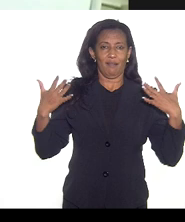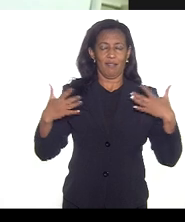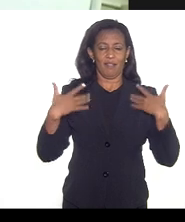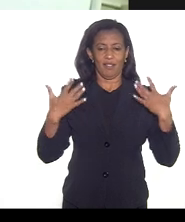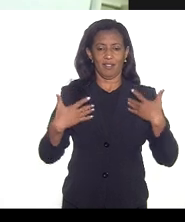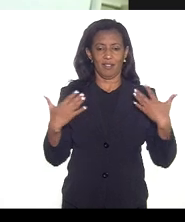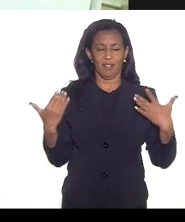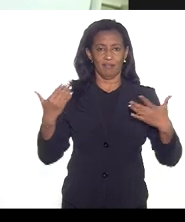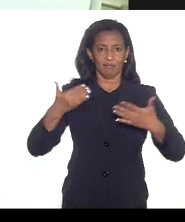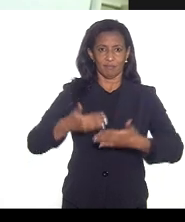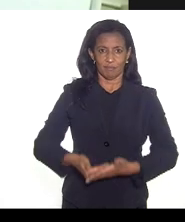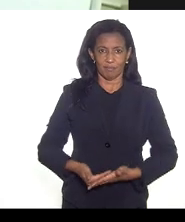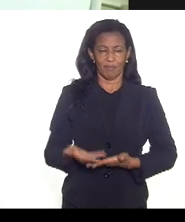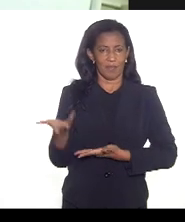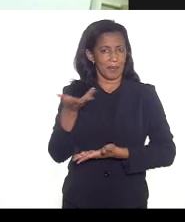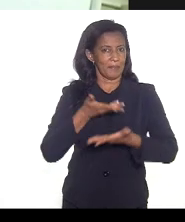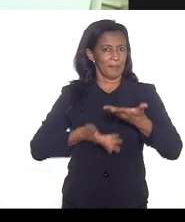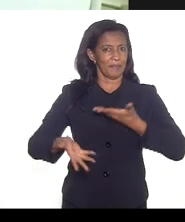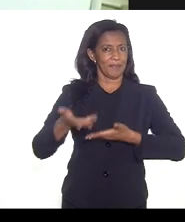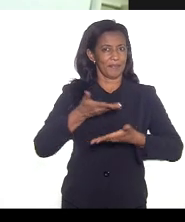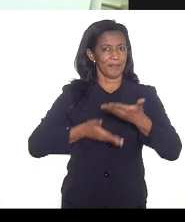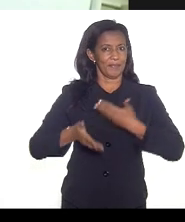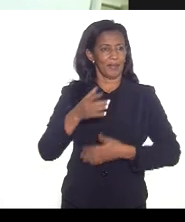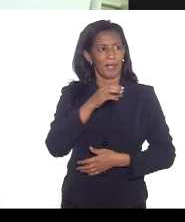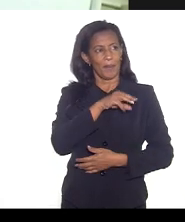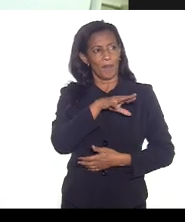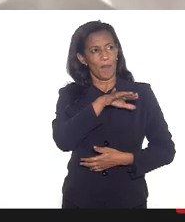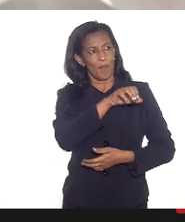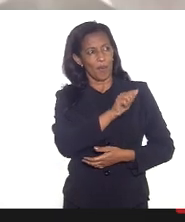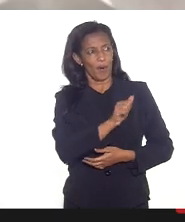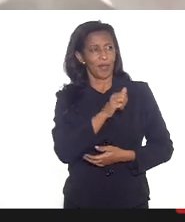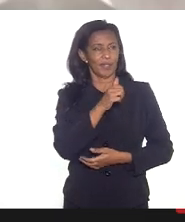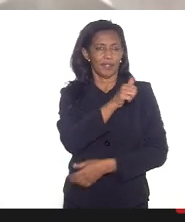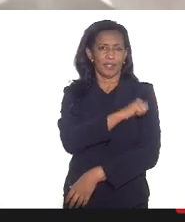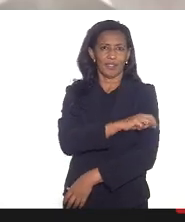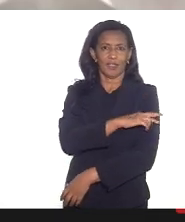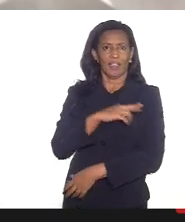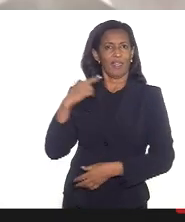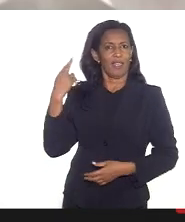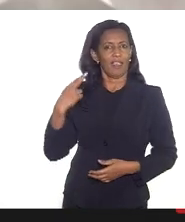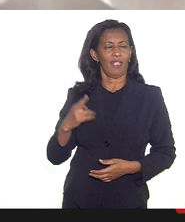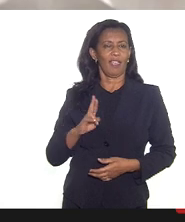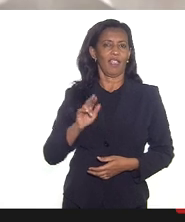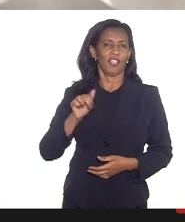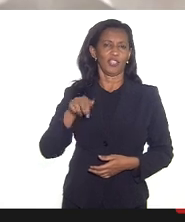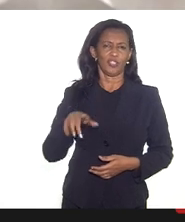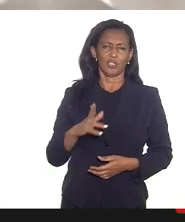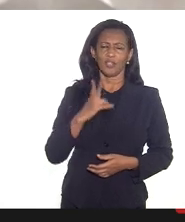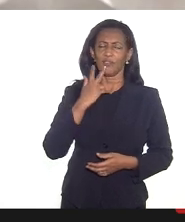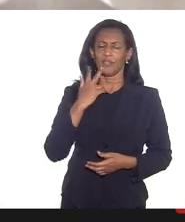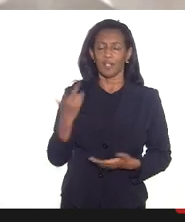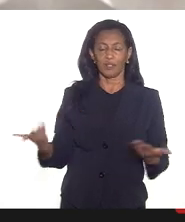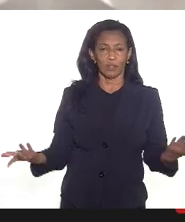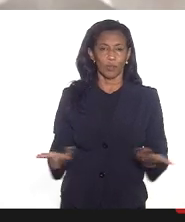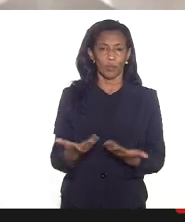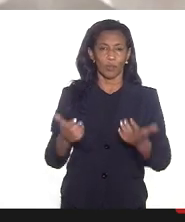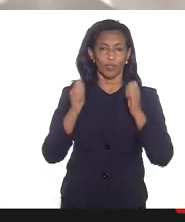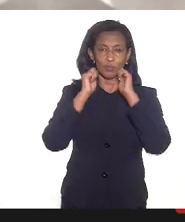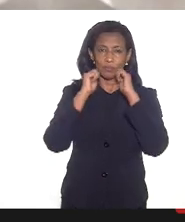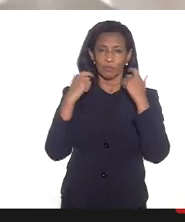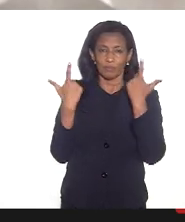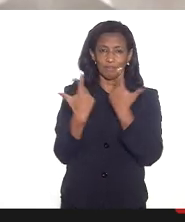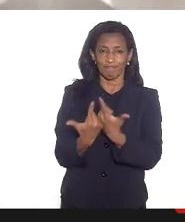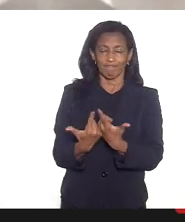em parceria com a deputada Mônica Francisco a deputada Rejane e dizer que hoje a Assembleia